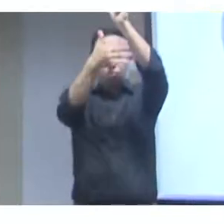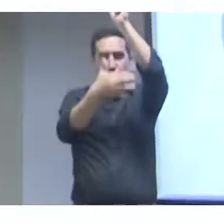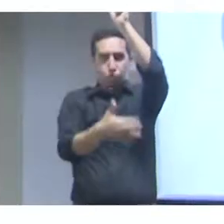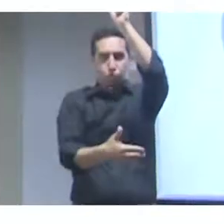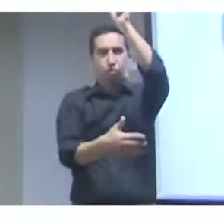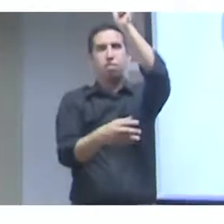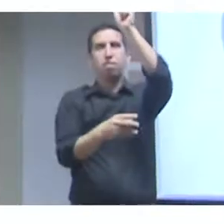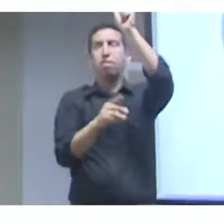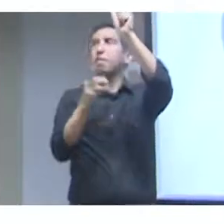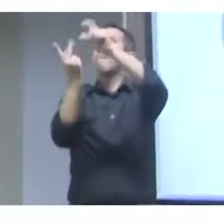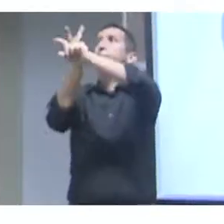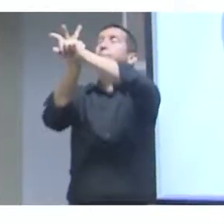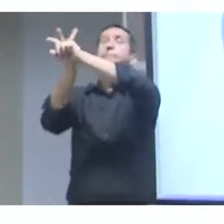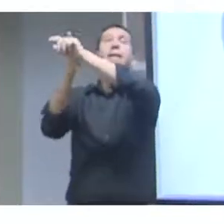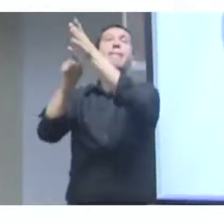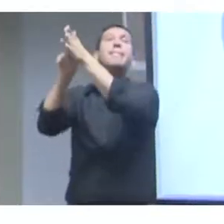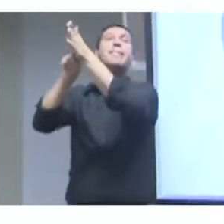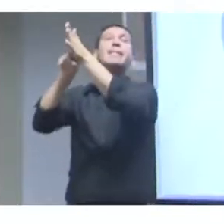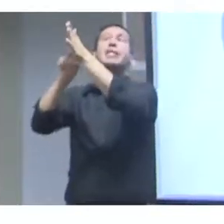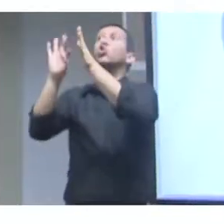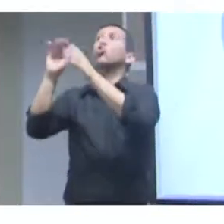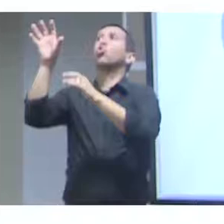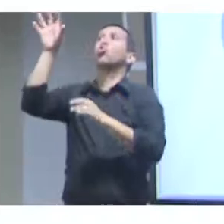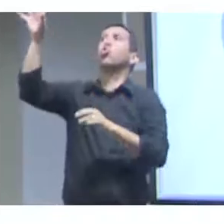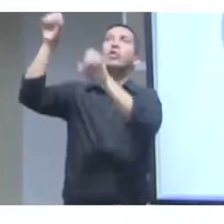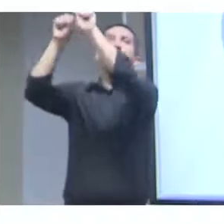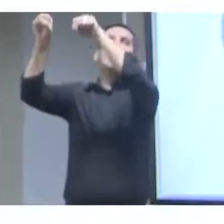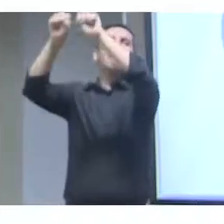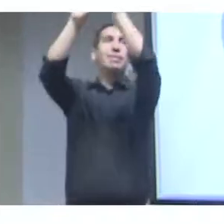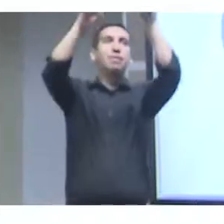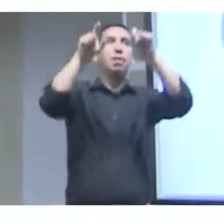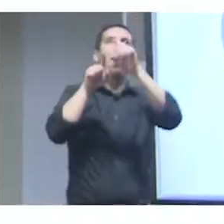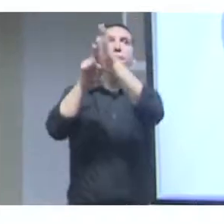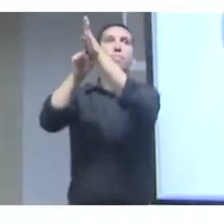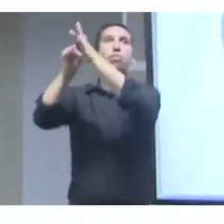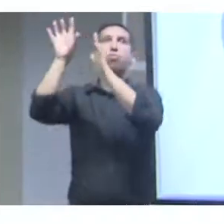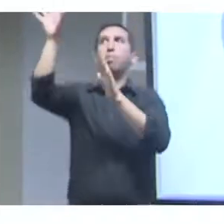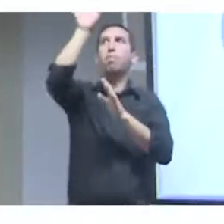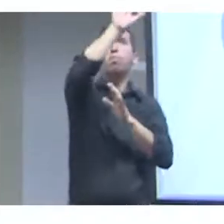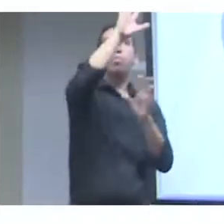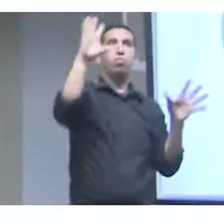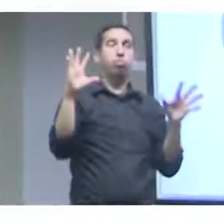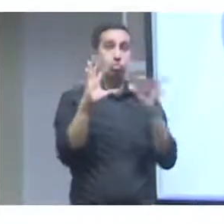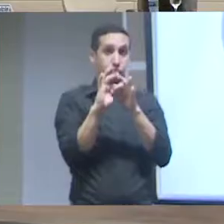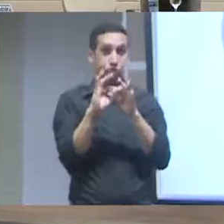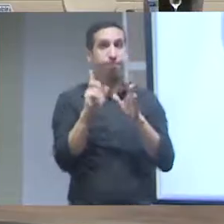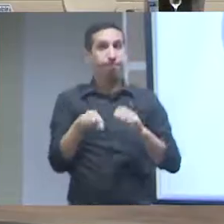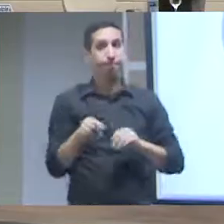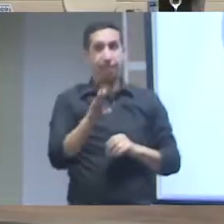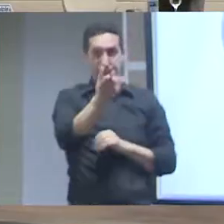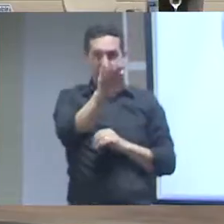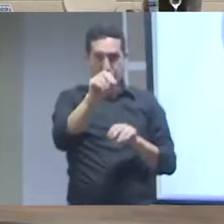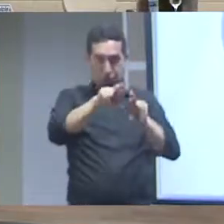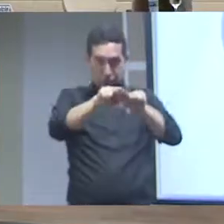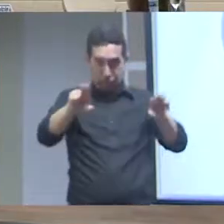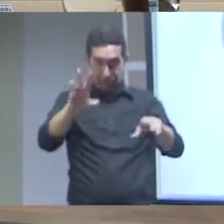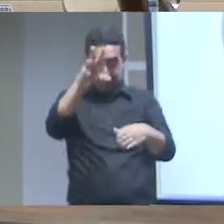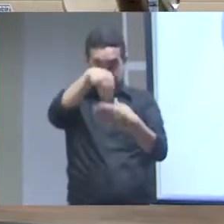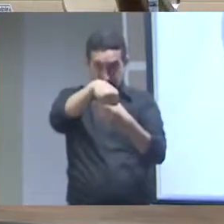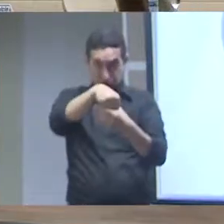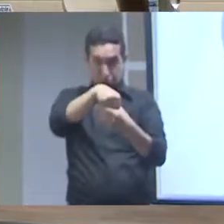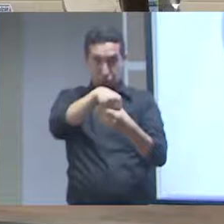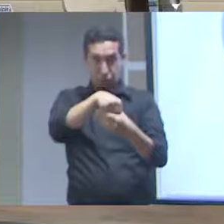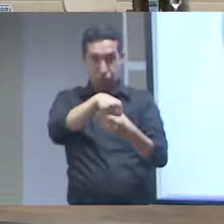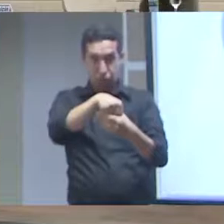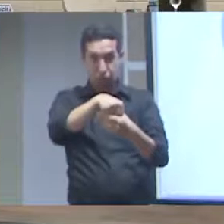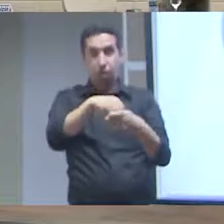repositórios estejam indexados pelos quatro componentes de indexação de recursos de informação de